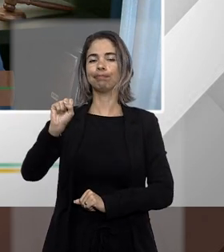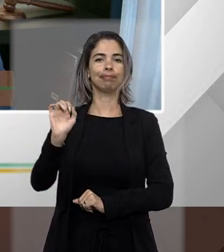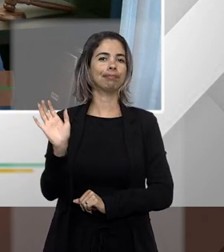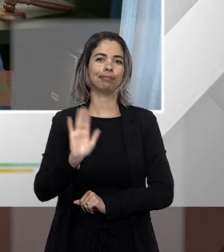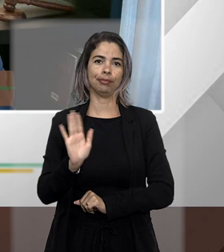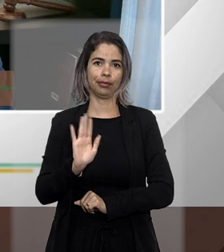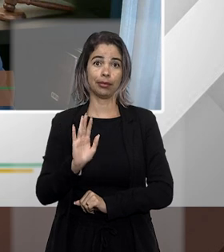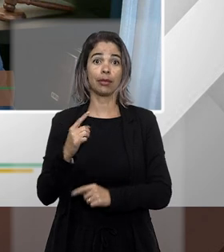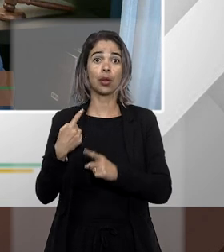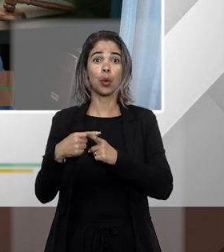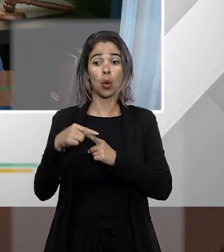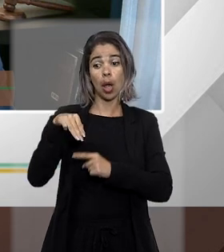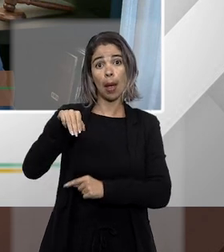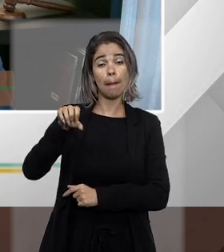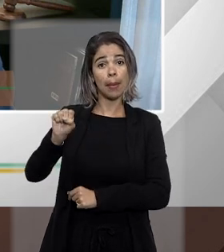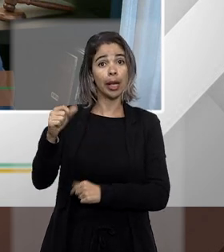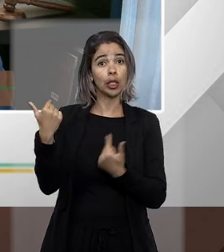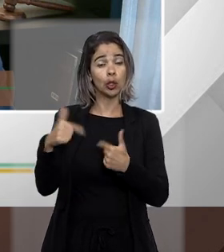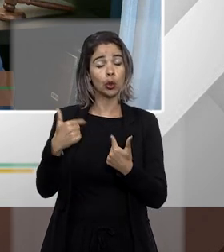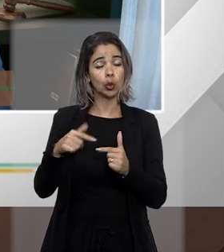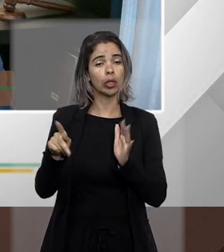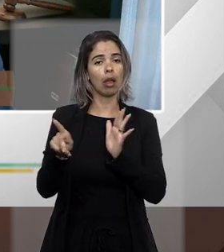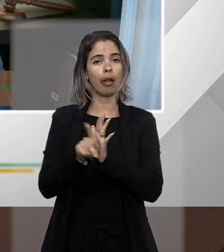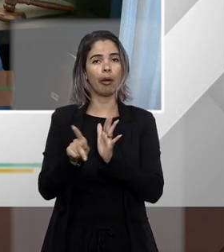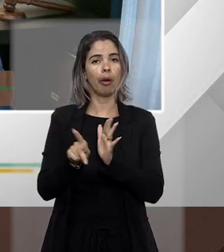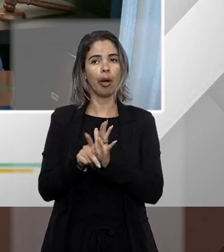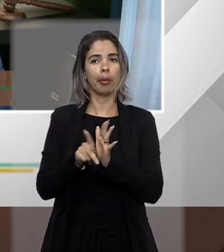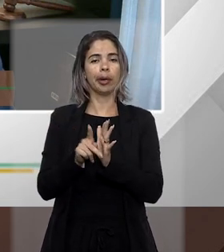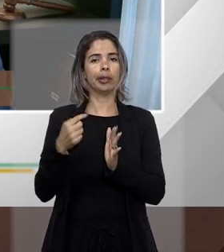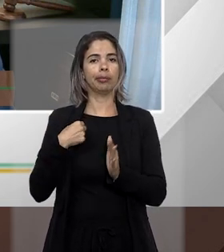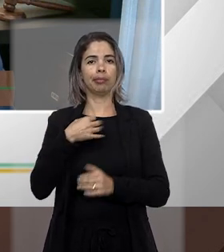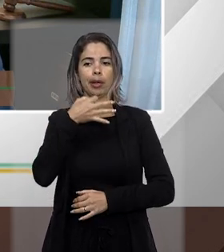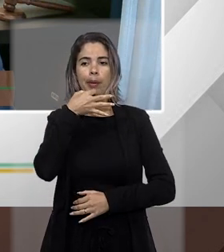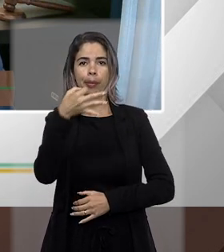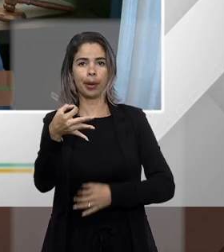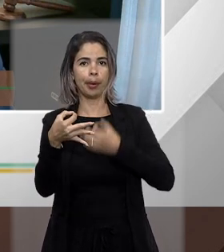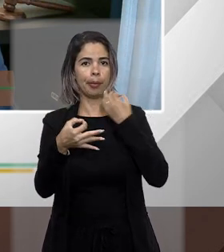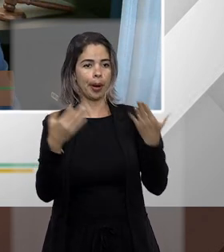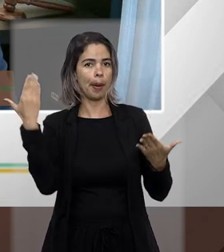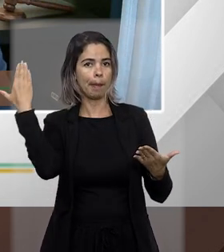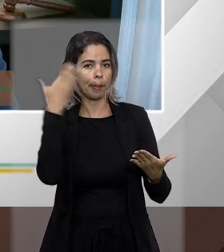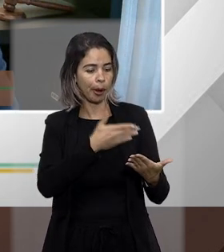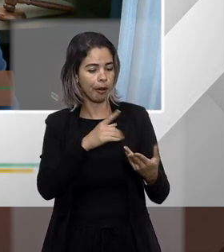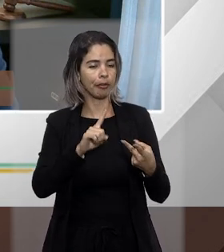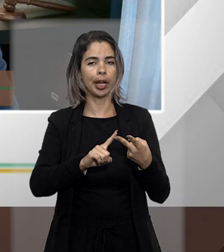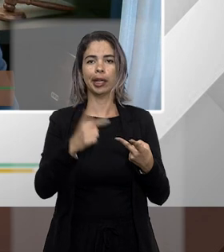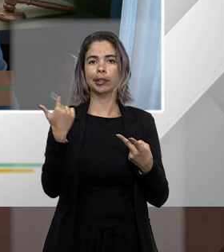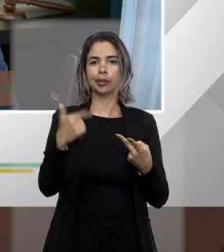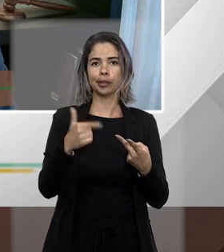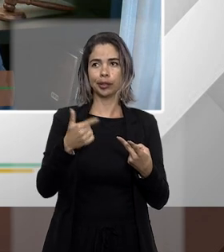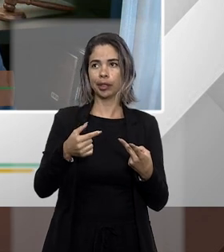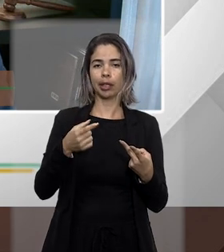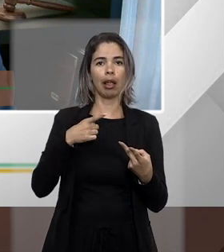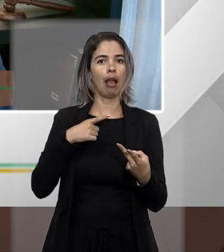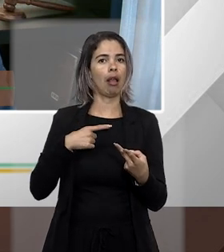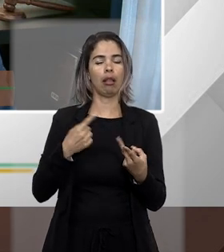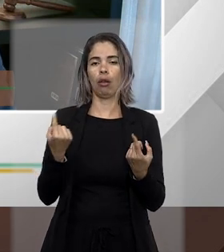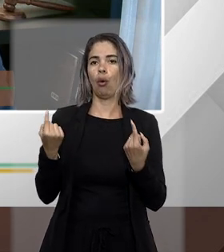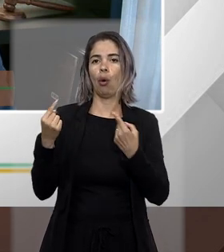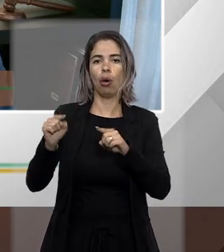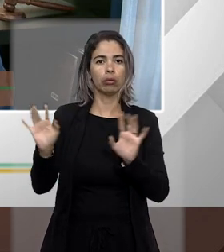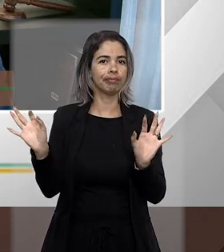réplica não se tem instrução provatória não se tem alegações finais não se tem contestação tudo isso para ser um rito